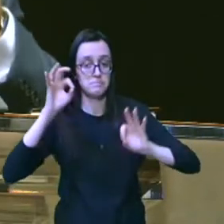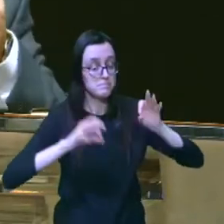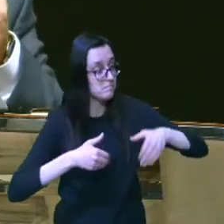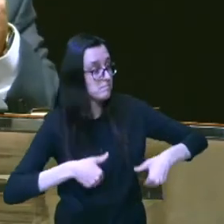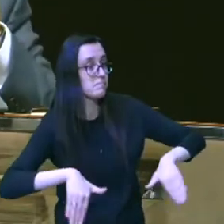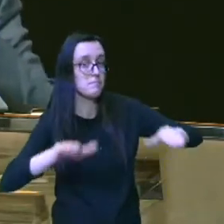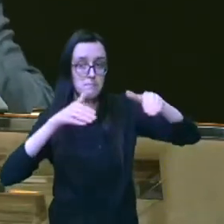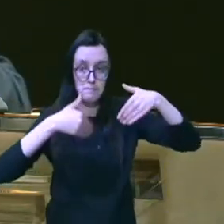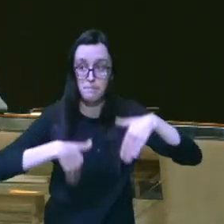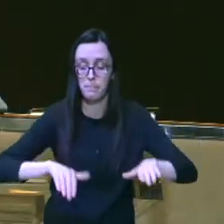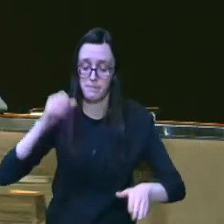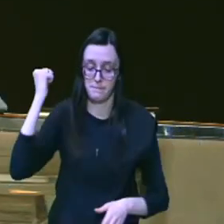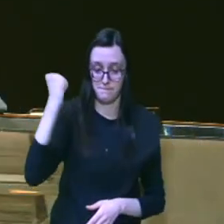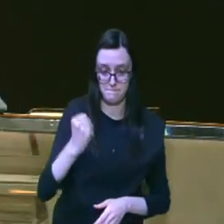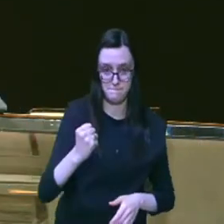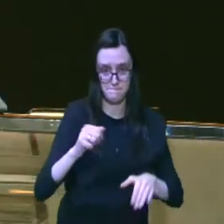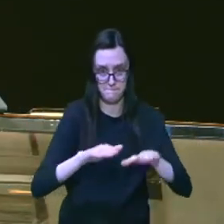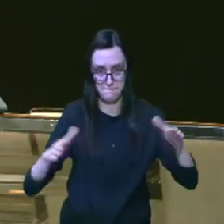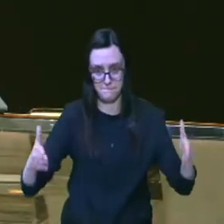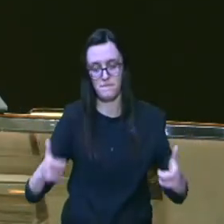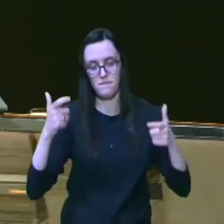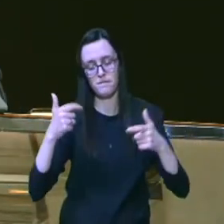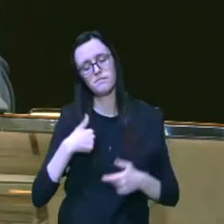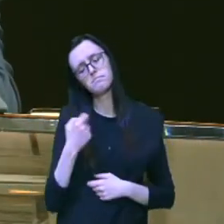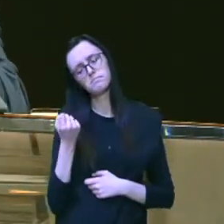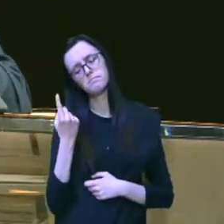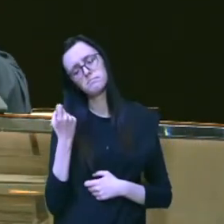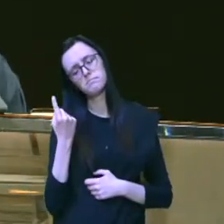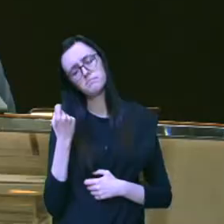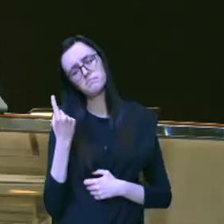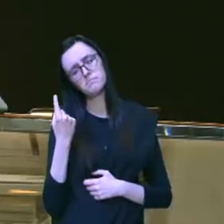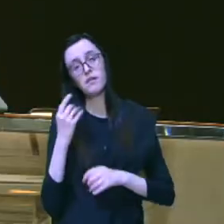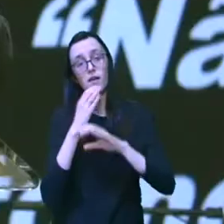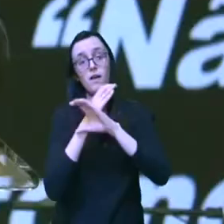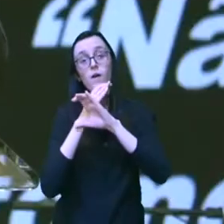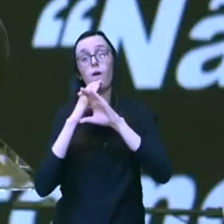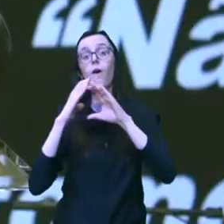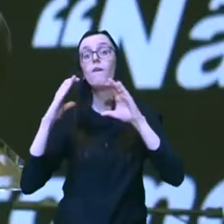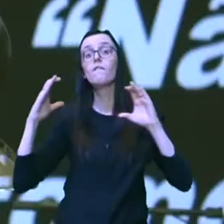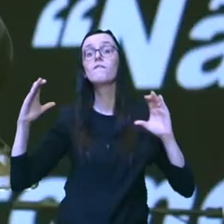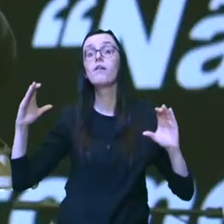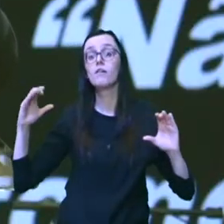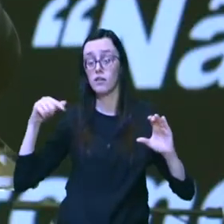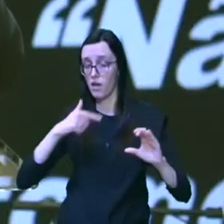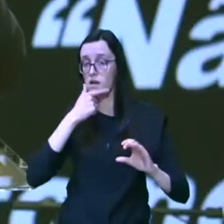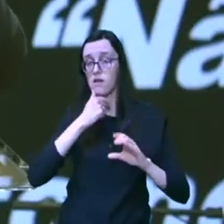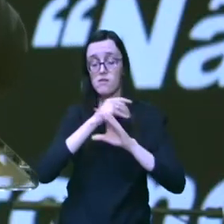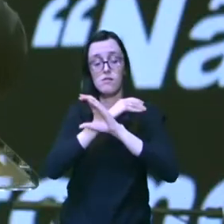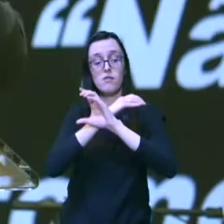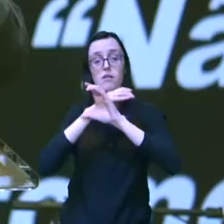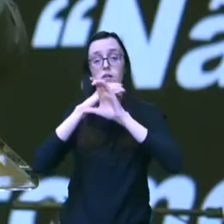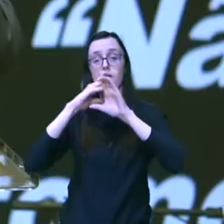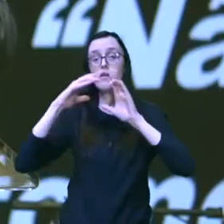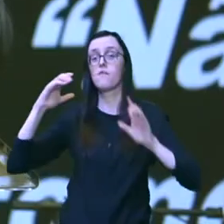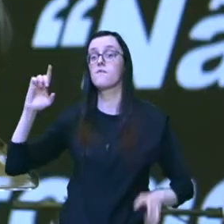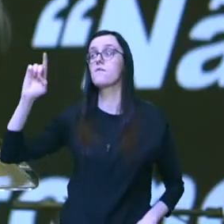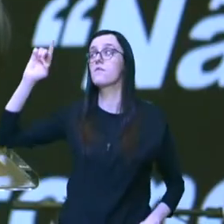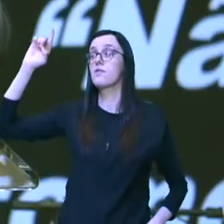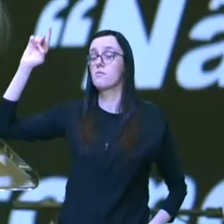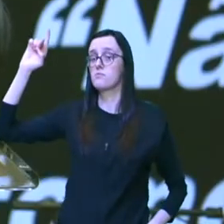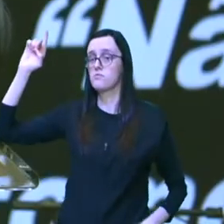para sacrificar e o que me chama atenção é a confiança no Deus a quem ele seguia